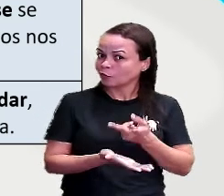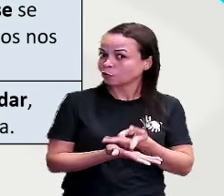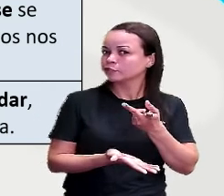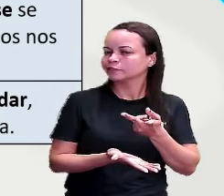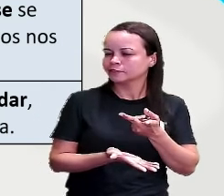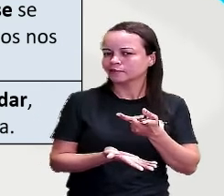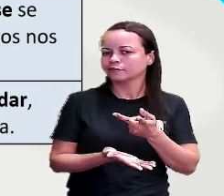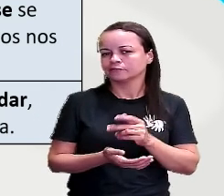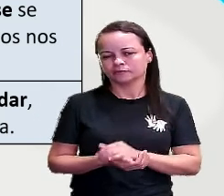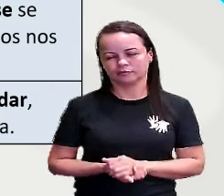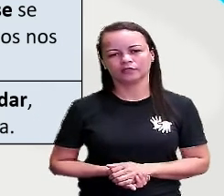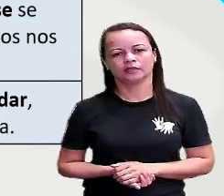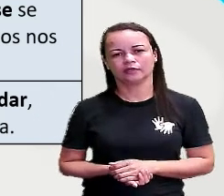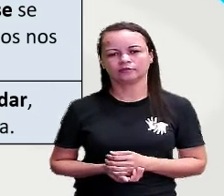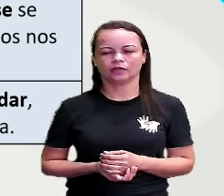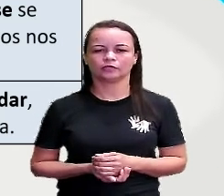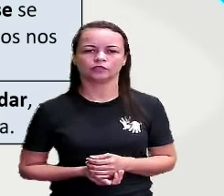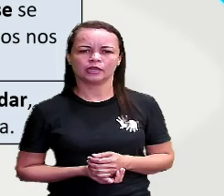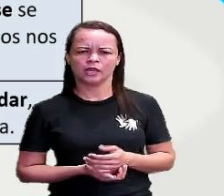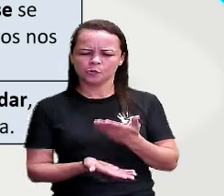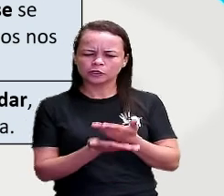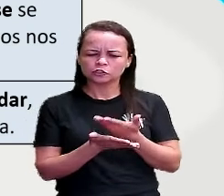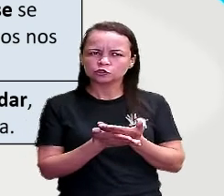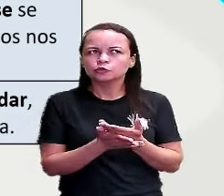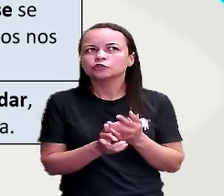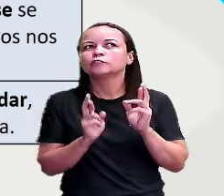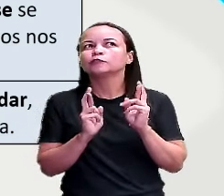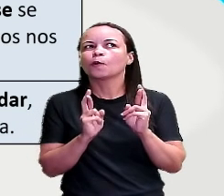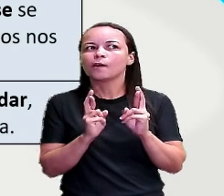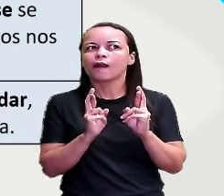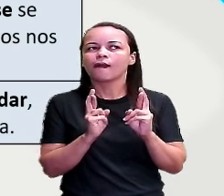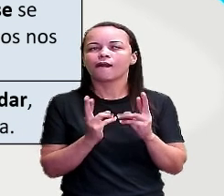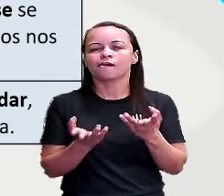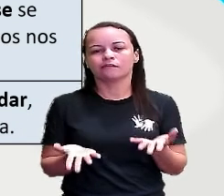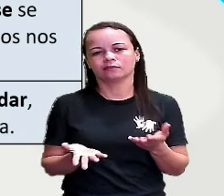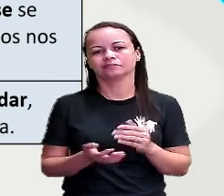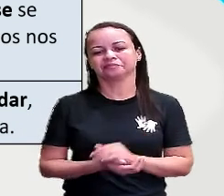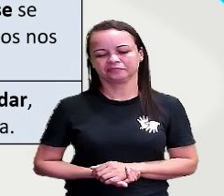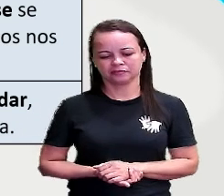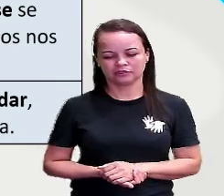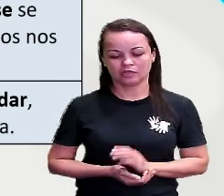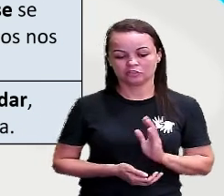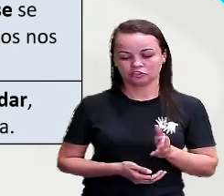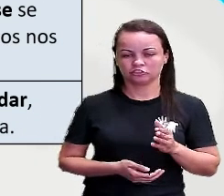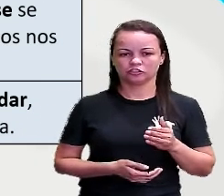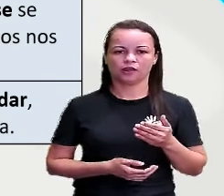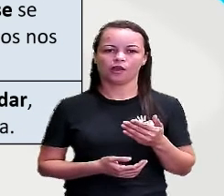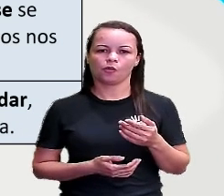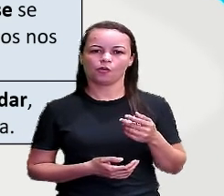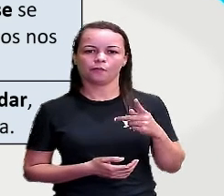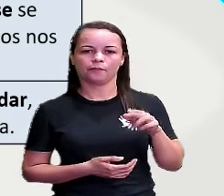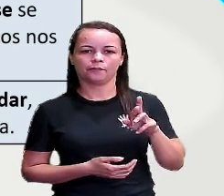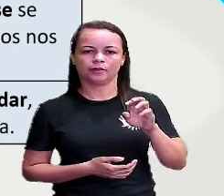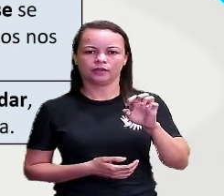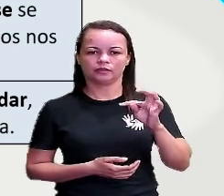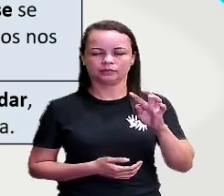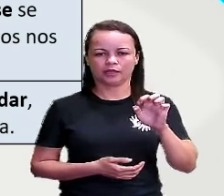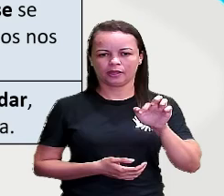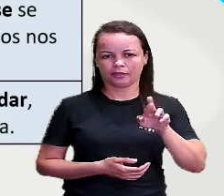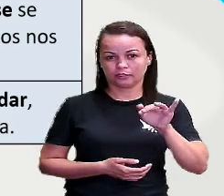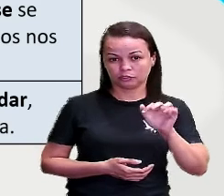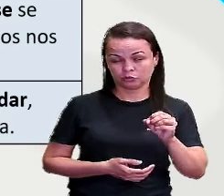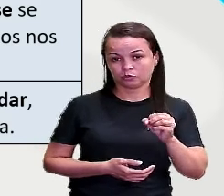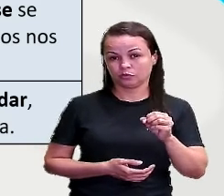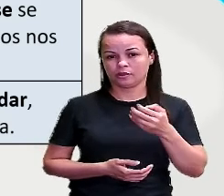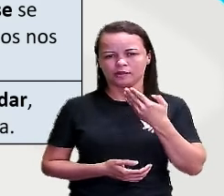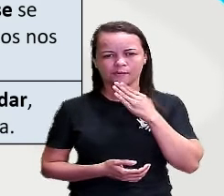só que é no momento atual, por isso é presente. Tomara que eu estude. Já o pretérito imperfeito é uma ação que poderia